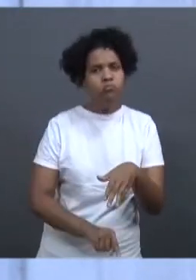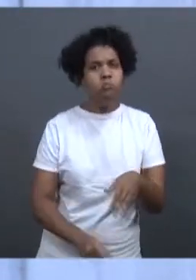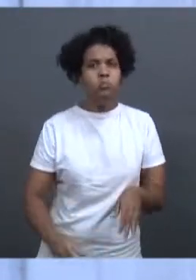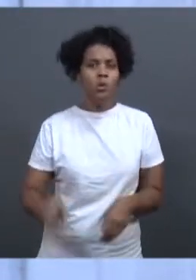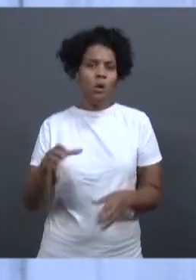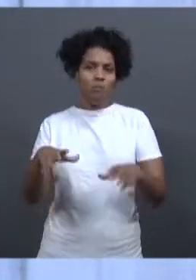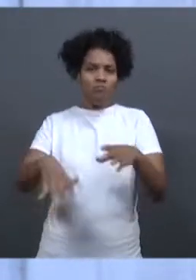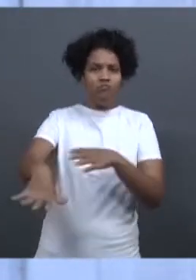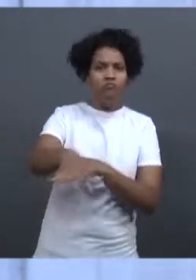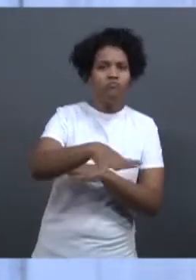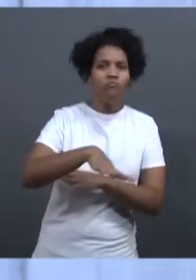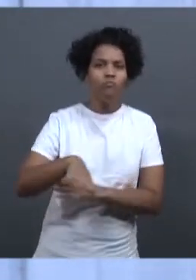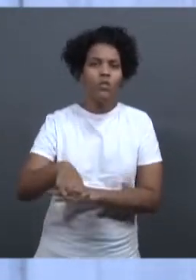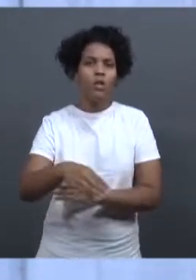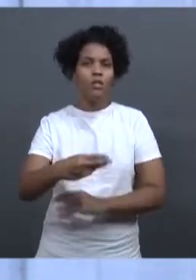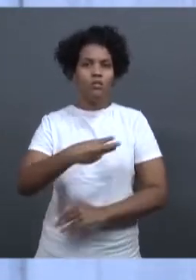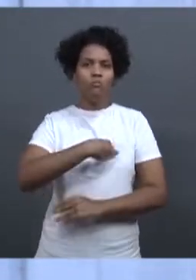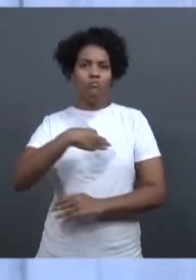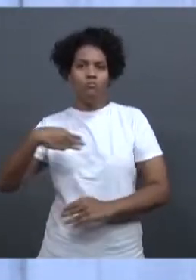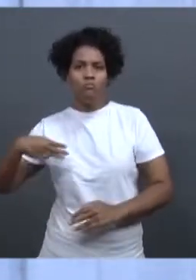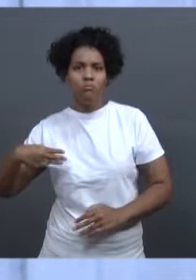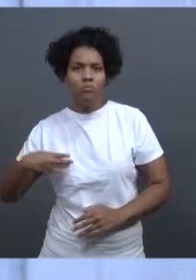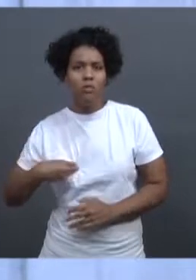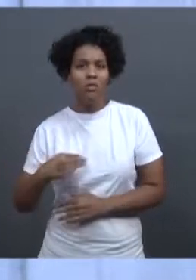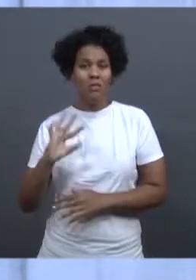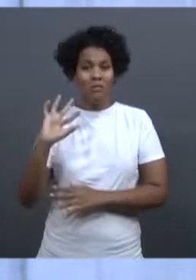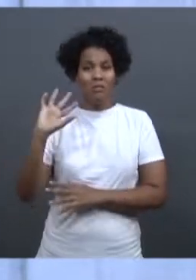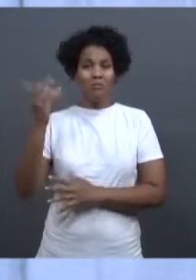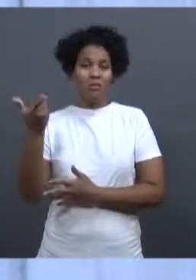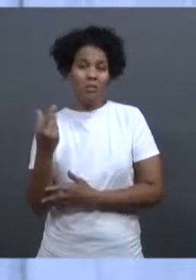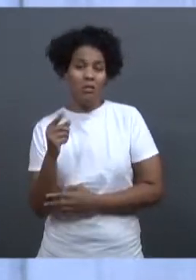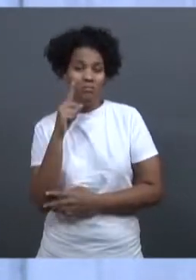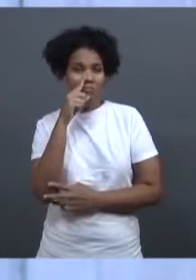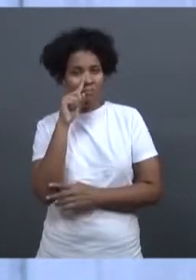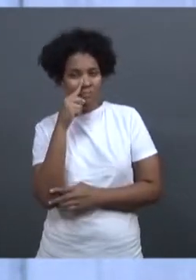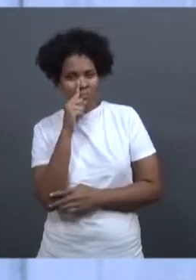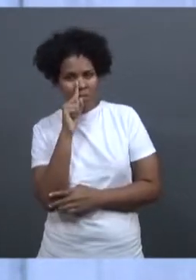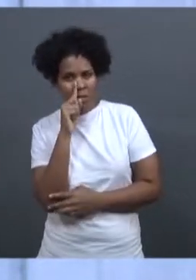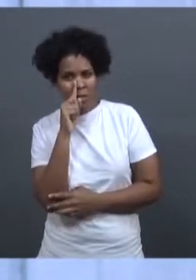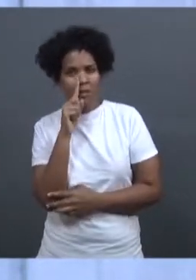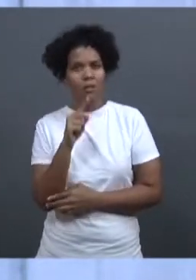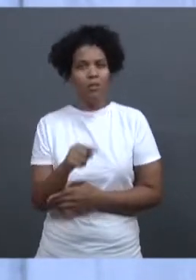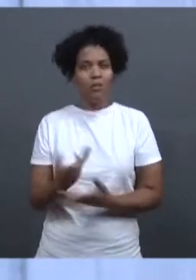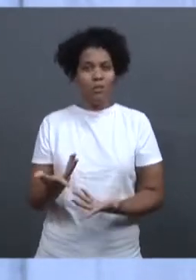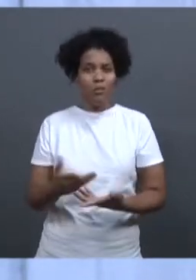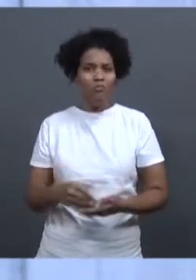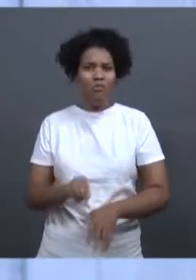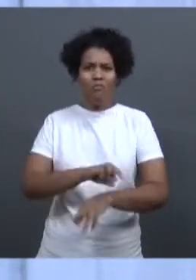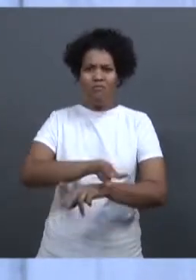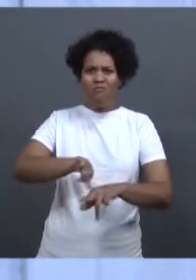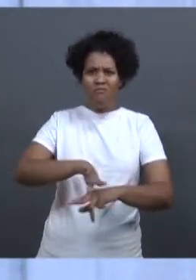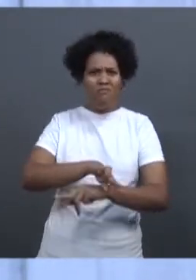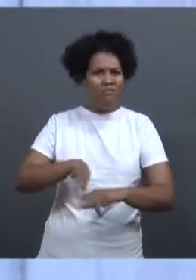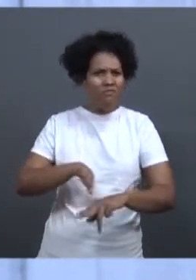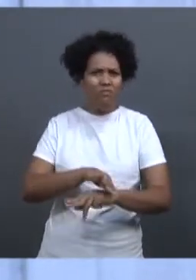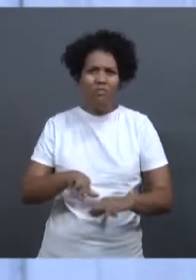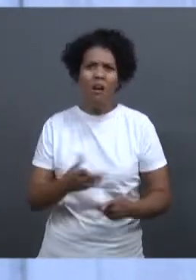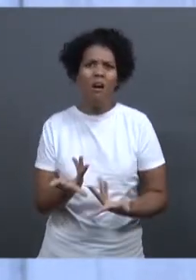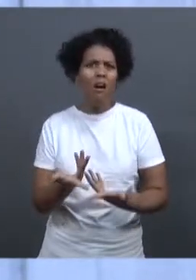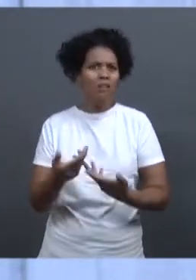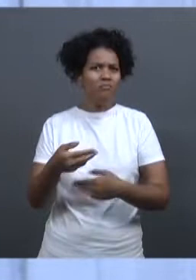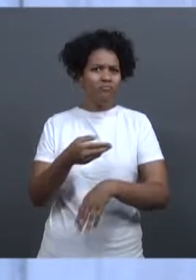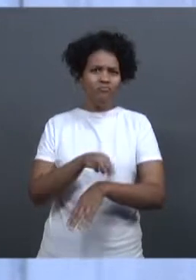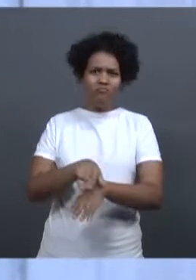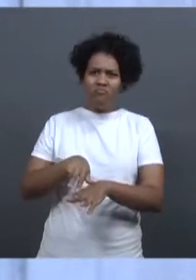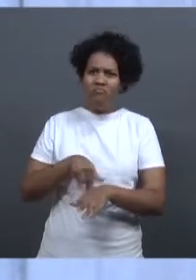ocorrido em 2015 deixou 19 mortos e derramou cerca de 40 milhões de metros cúbicos de